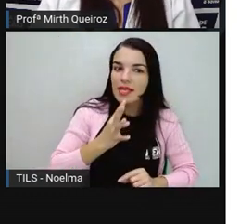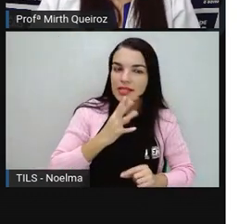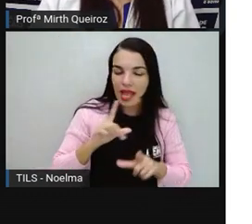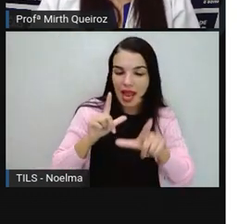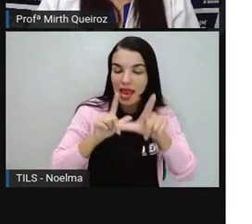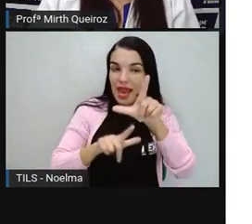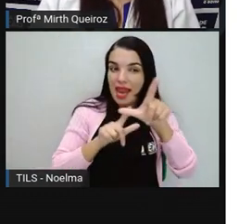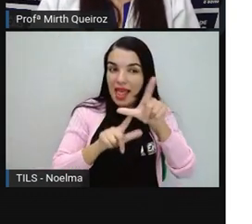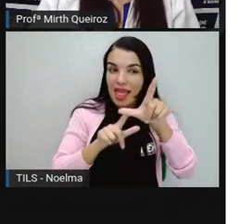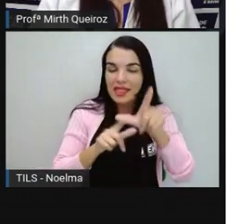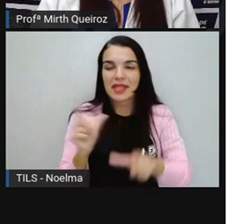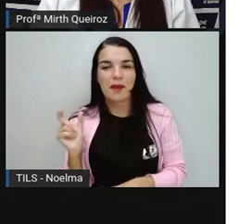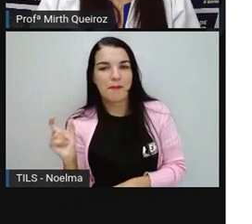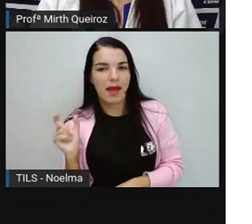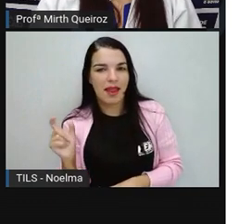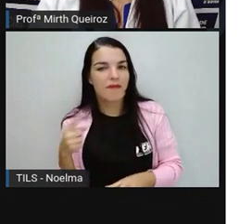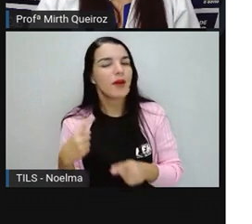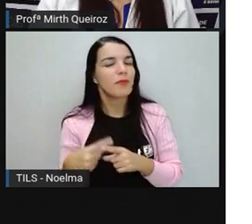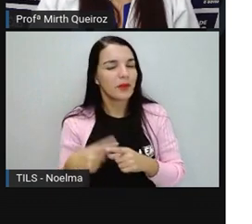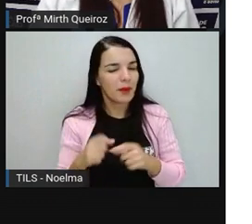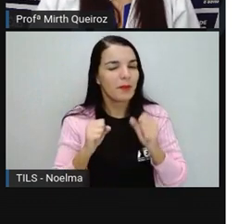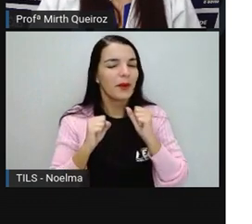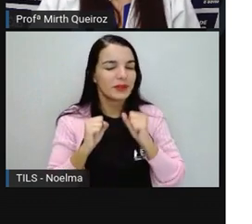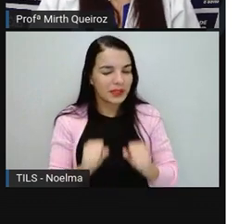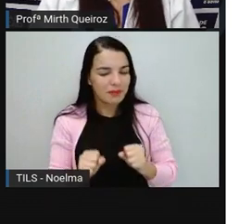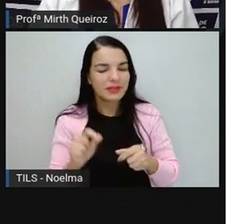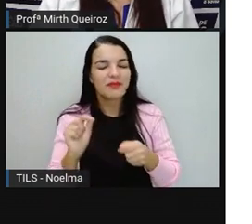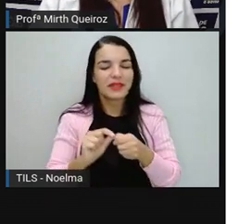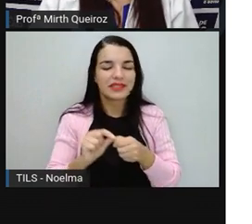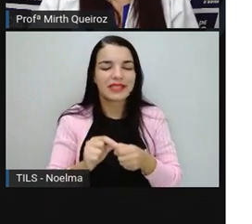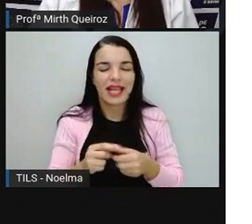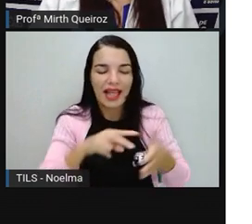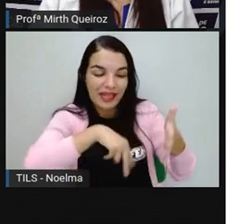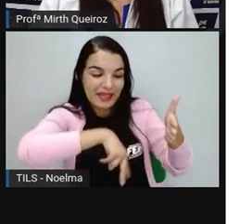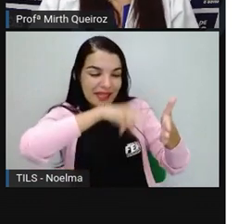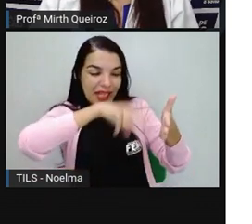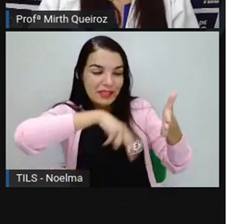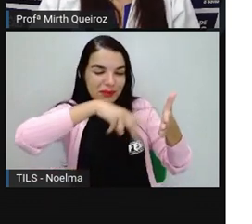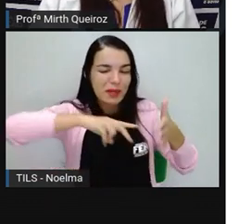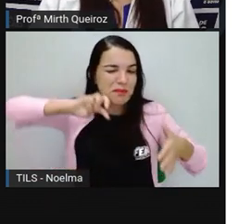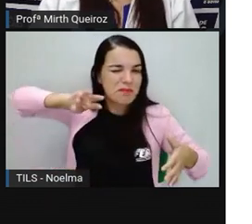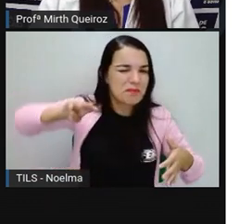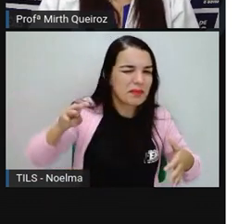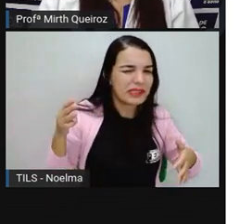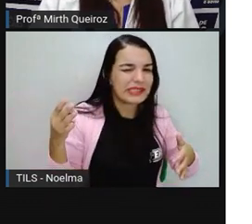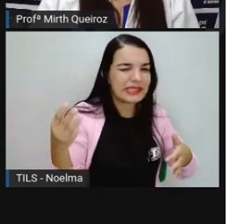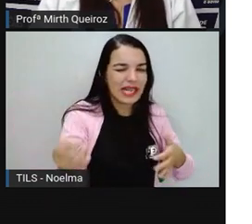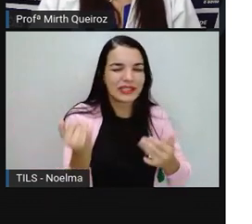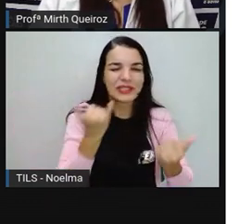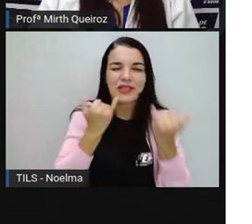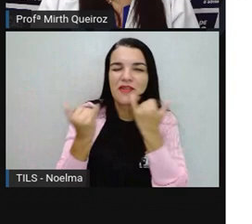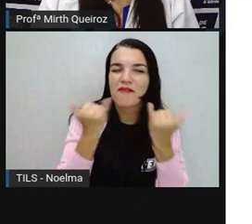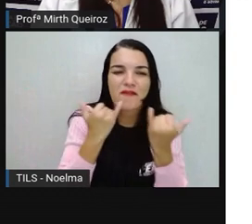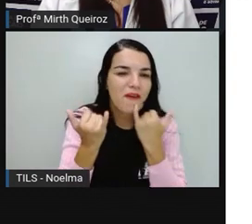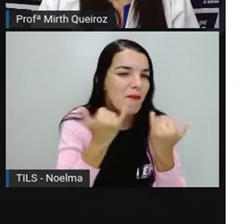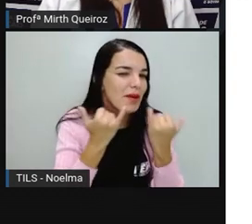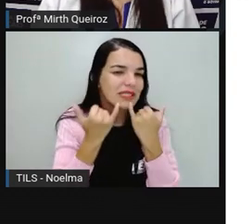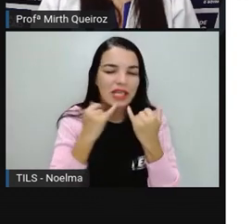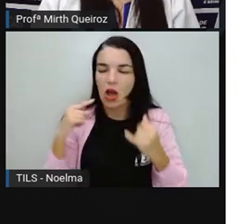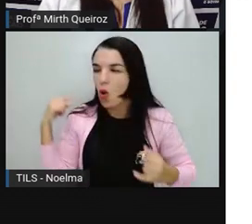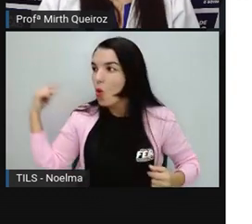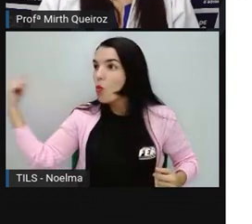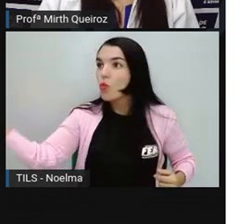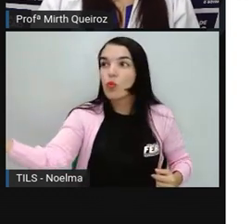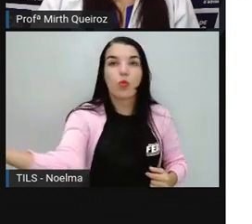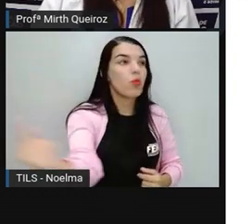podemos fazer leitura das milhares de informações que nos rodeiam todos os dias. Mesmo sem